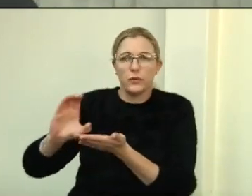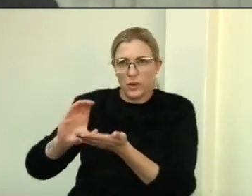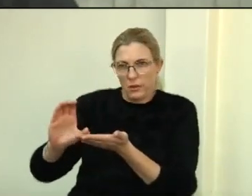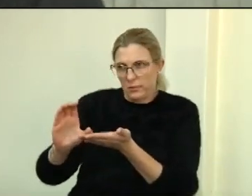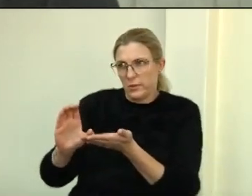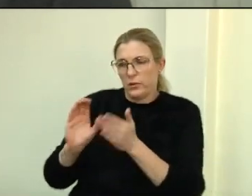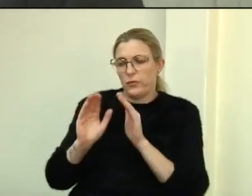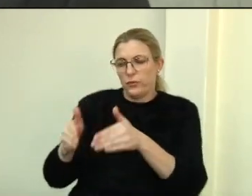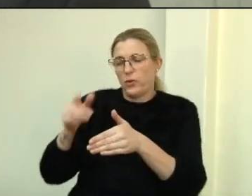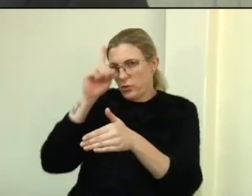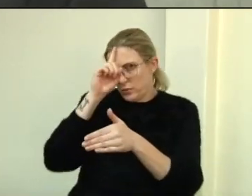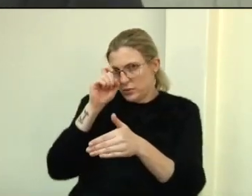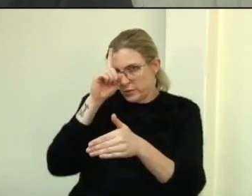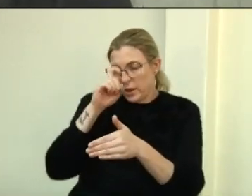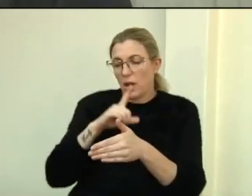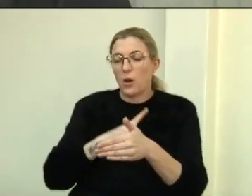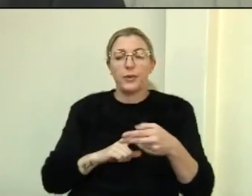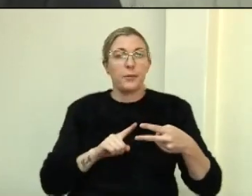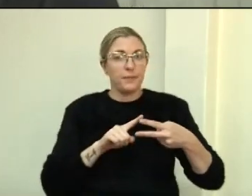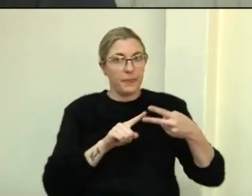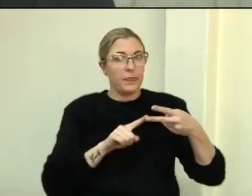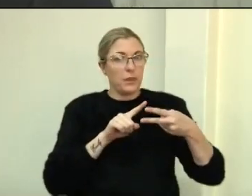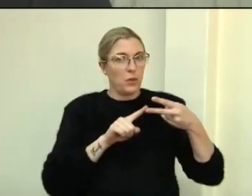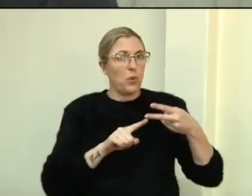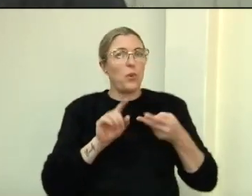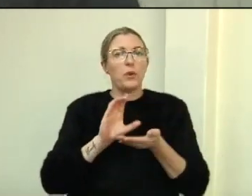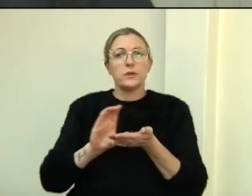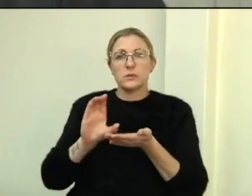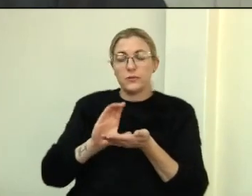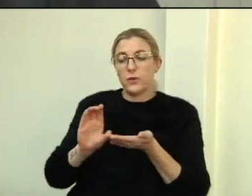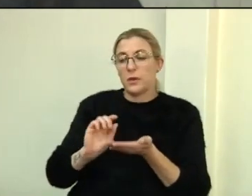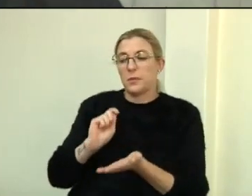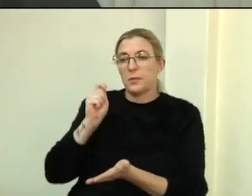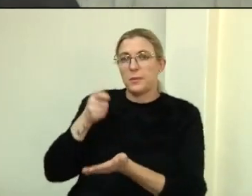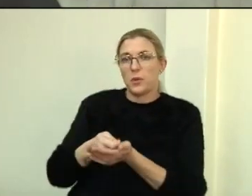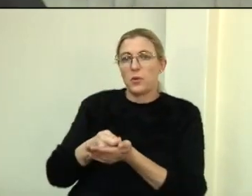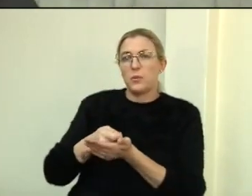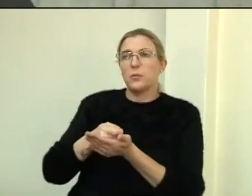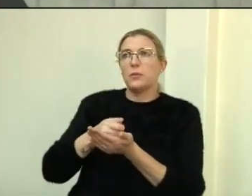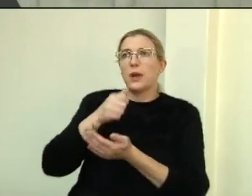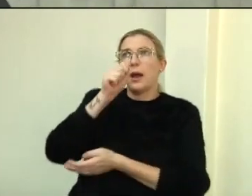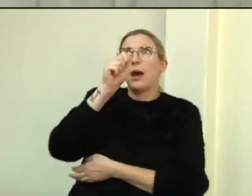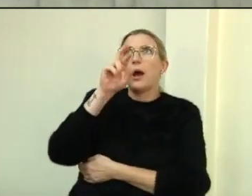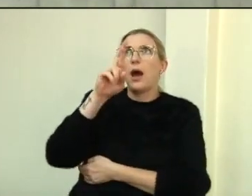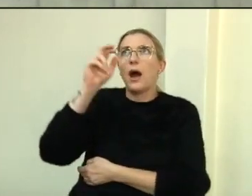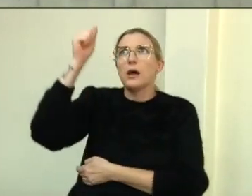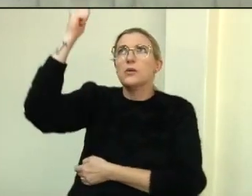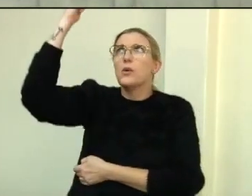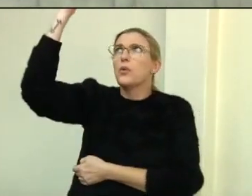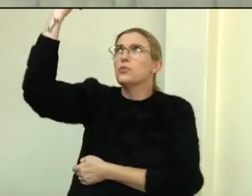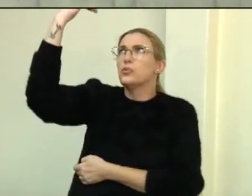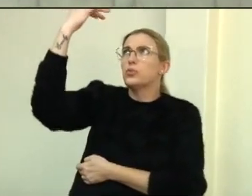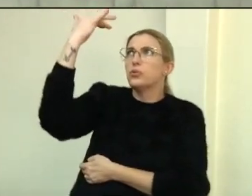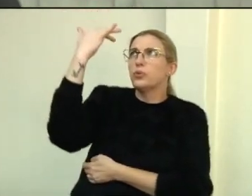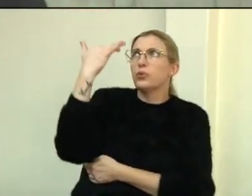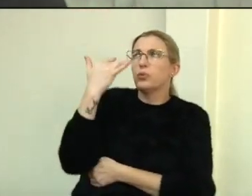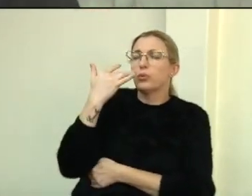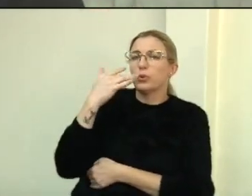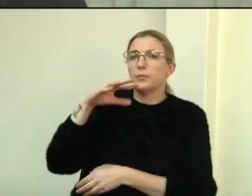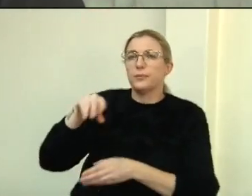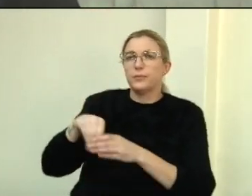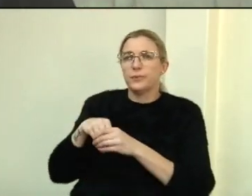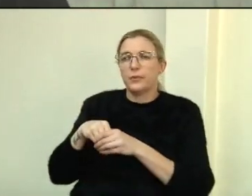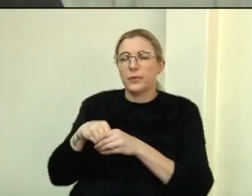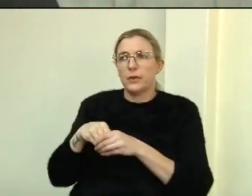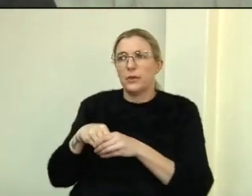Essas duas emendas, minha impositiva, eu destinei para a compra de ar-condicionado para os quartos. A sabe que quando é inverno é